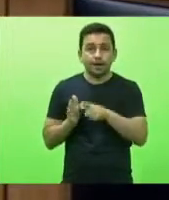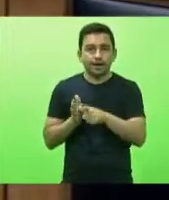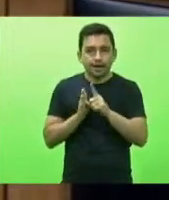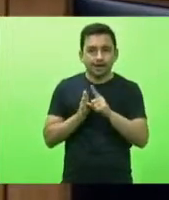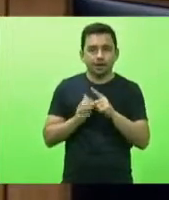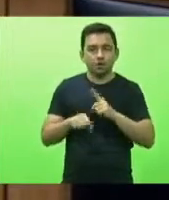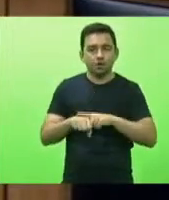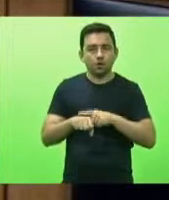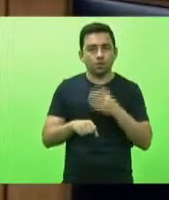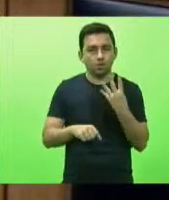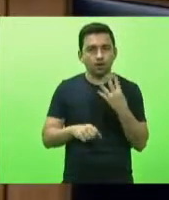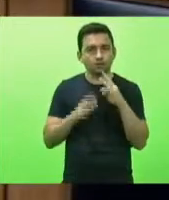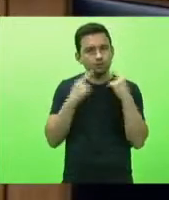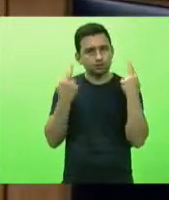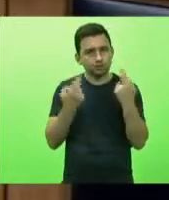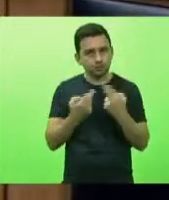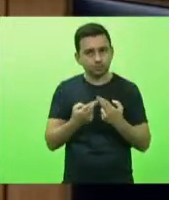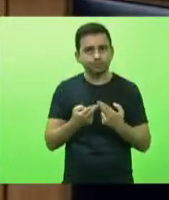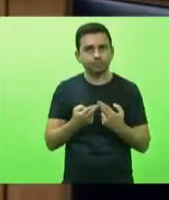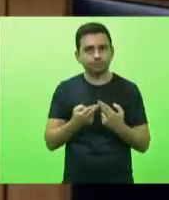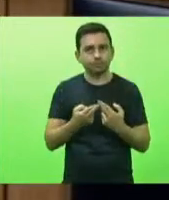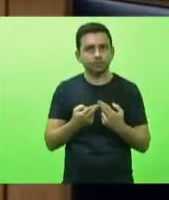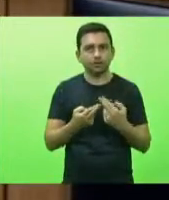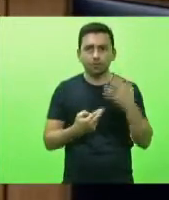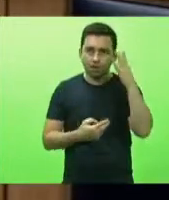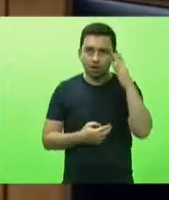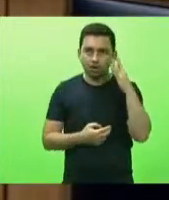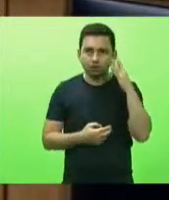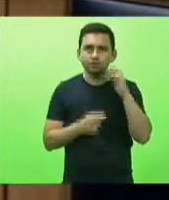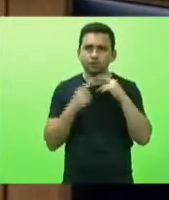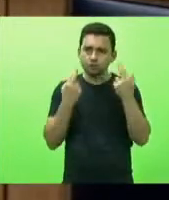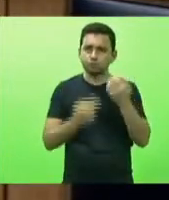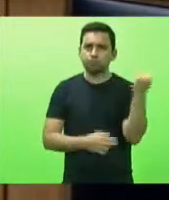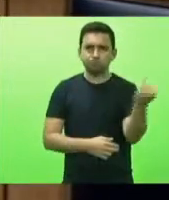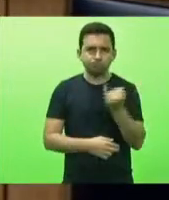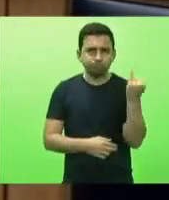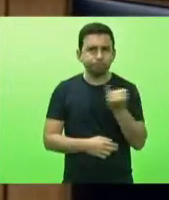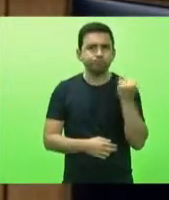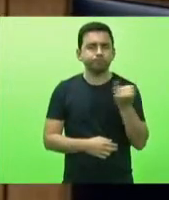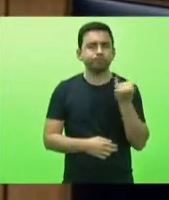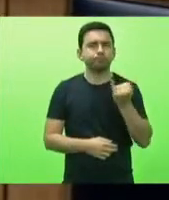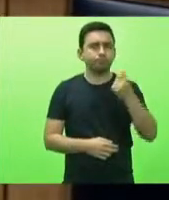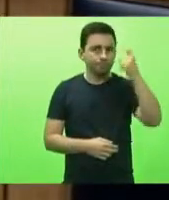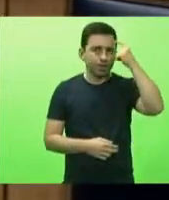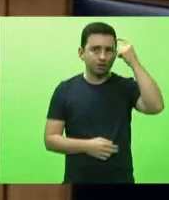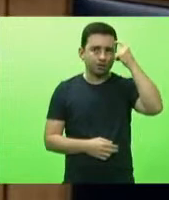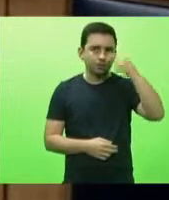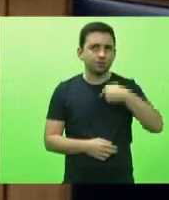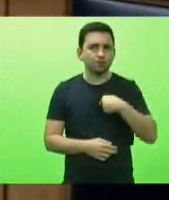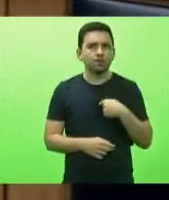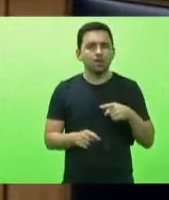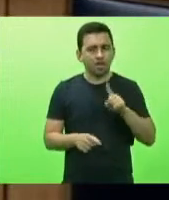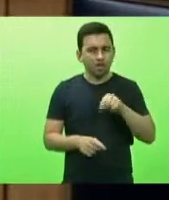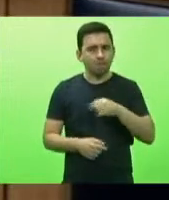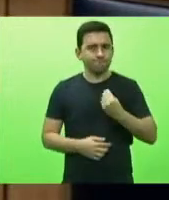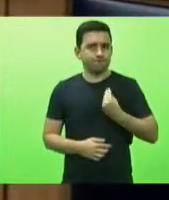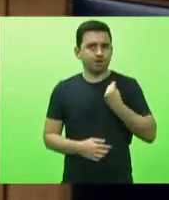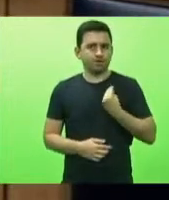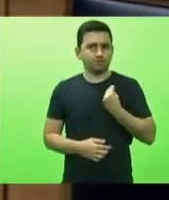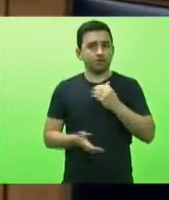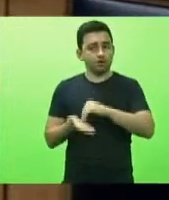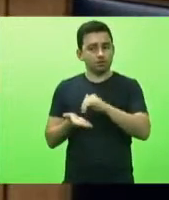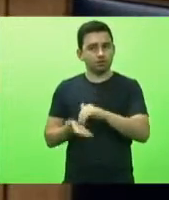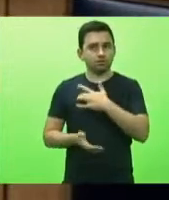fazer essa reunião que eu considero que é uma reunião muito importante uma reunião com a presença do secretário de saúde